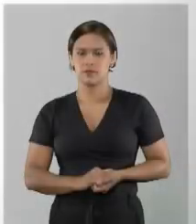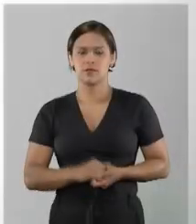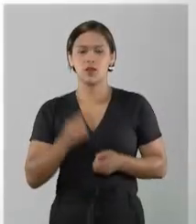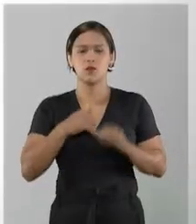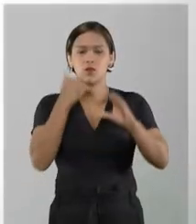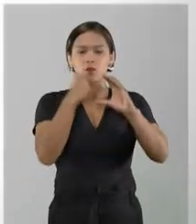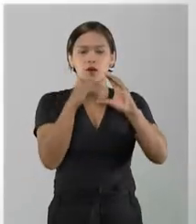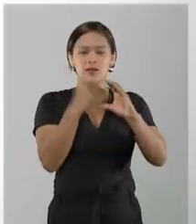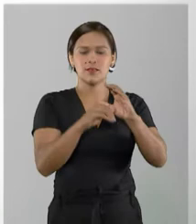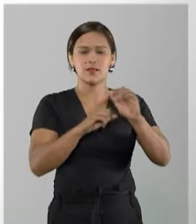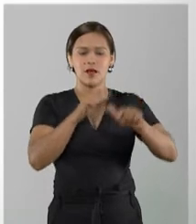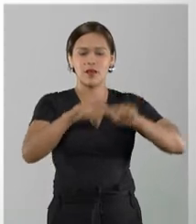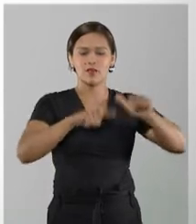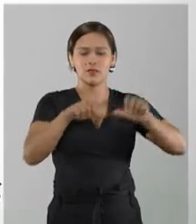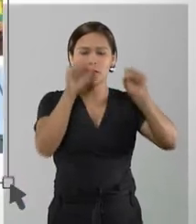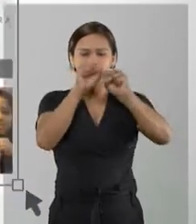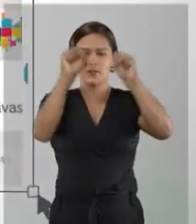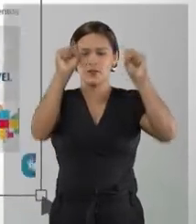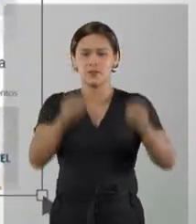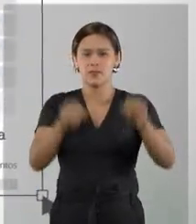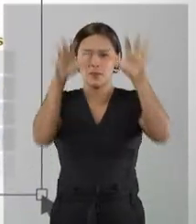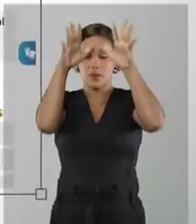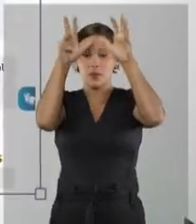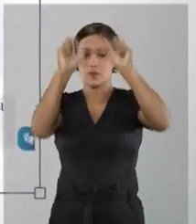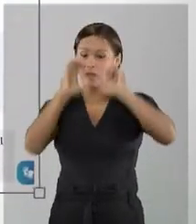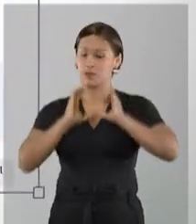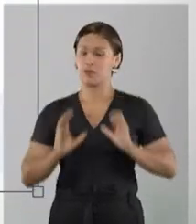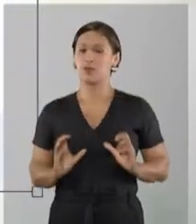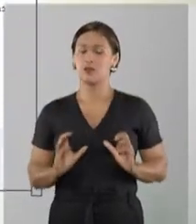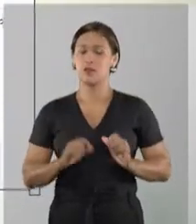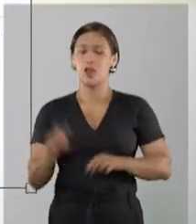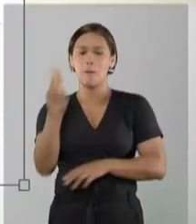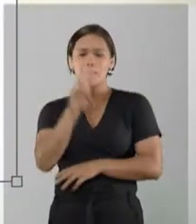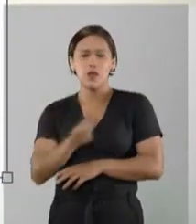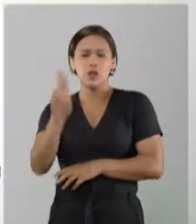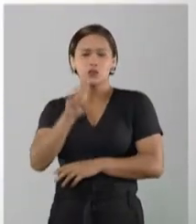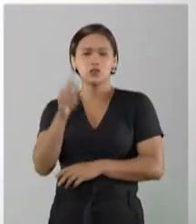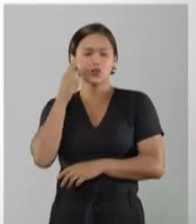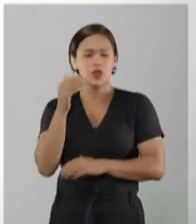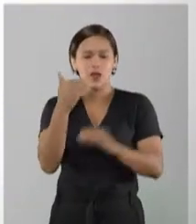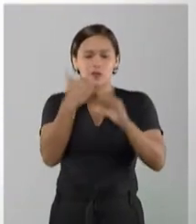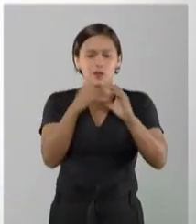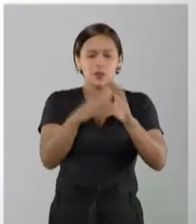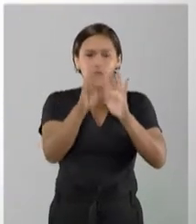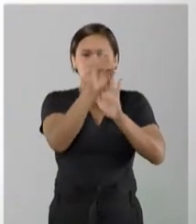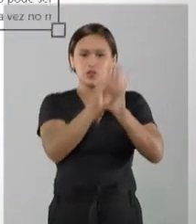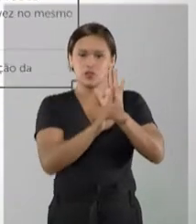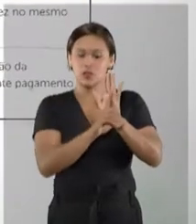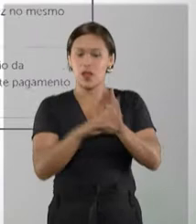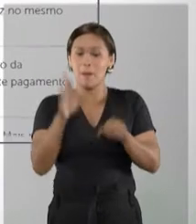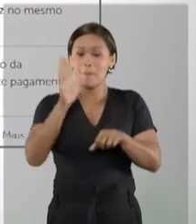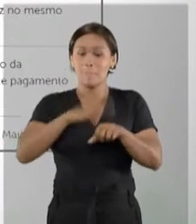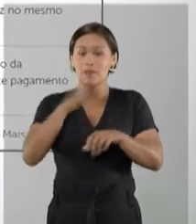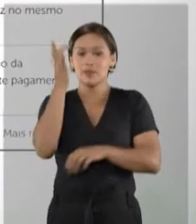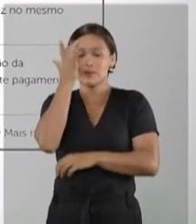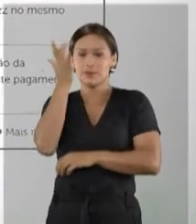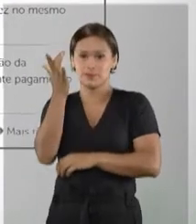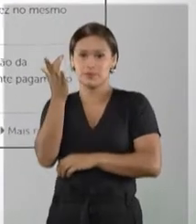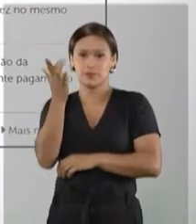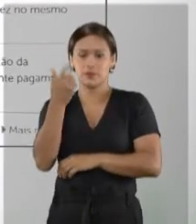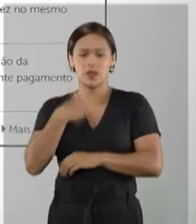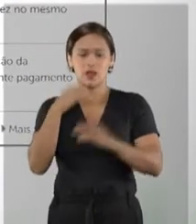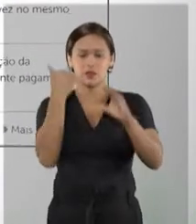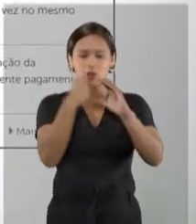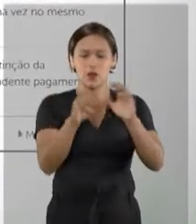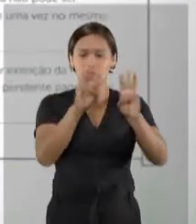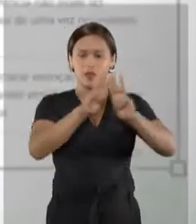O acesso aos serviços e sistemas do Tribunal da Cidadania mais usados pelos operadores do direito está ainda mais fácil.